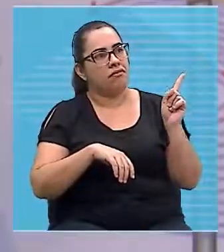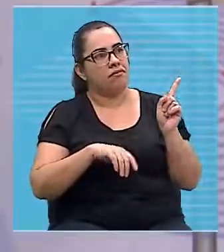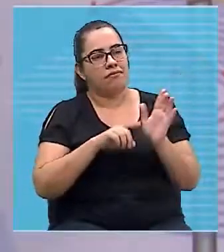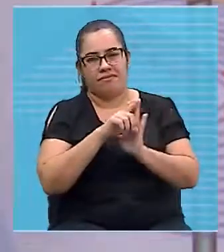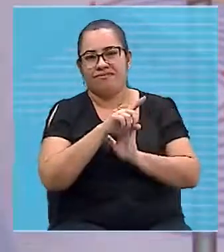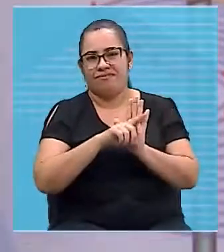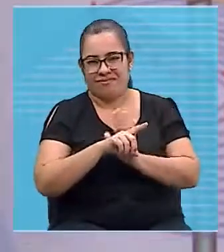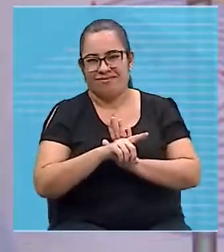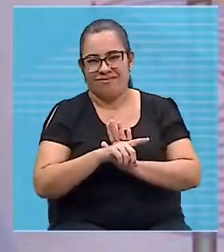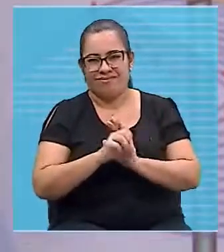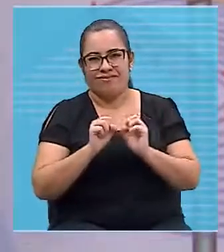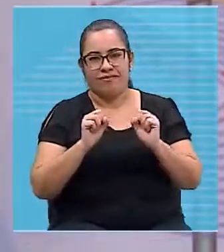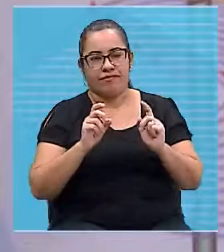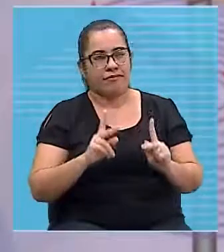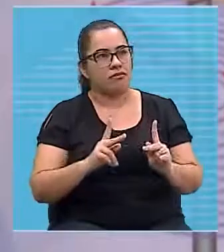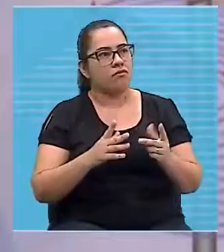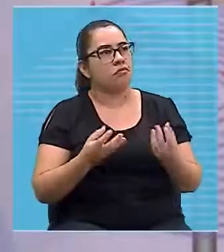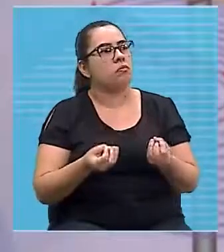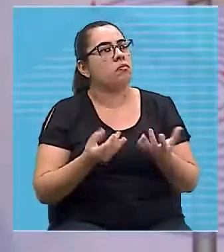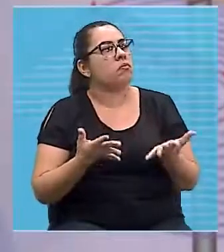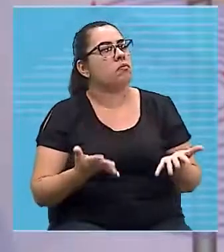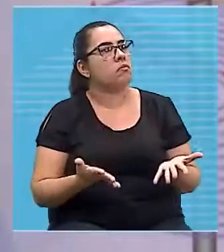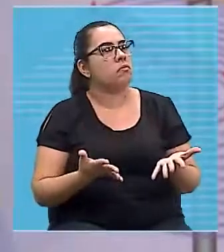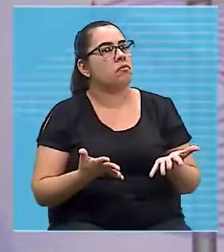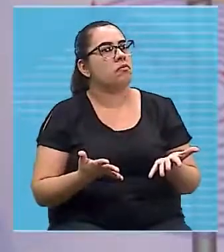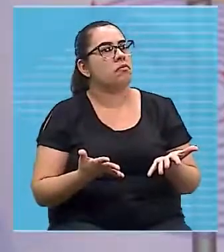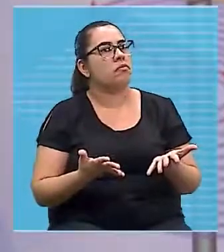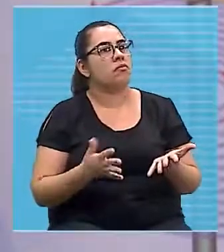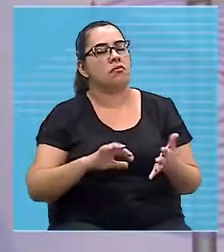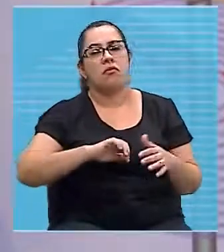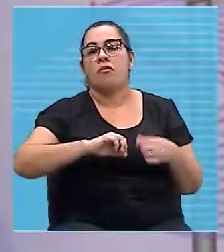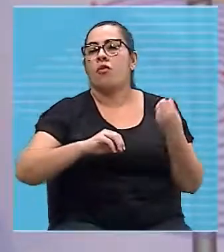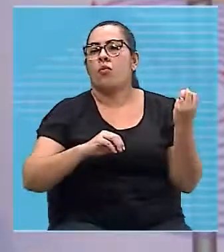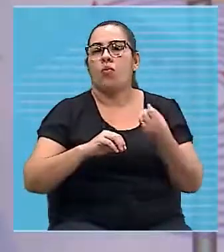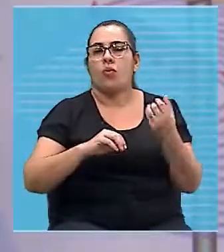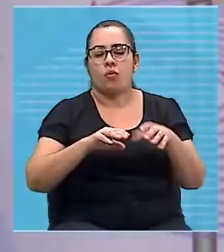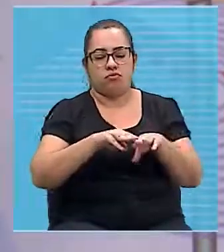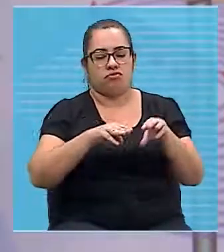de forma que eles saiam